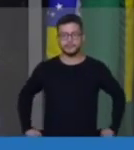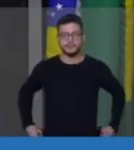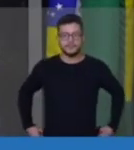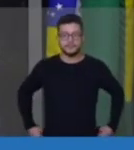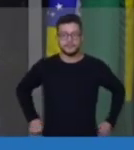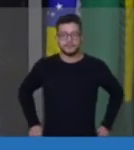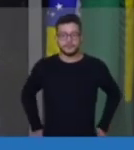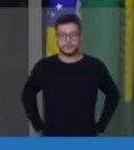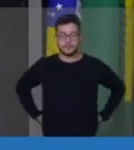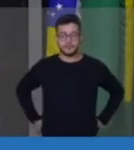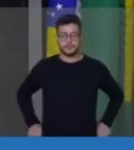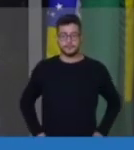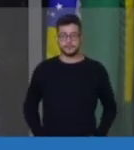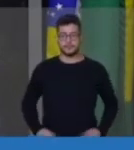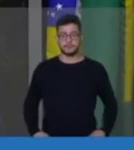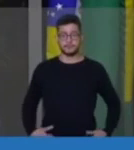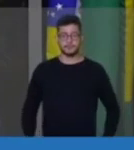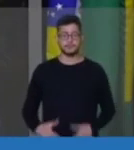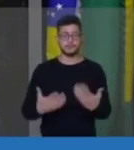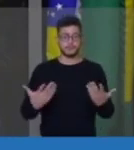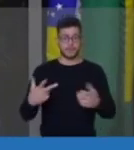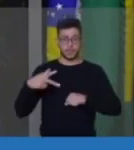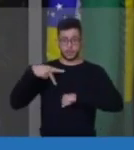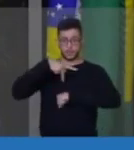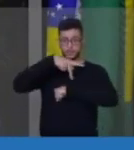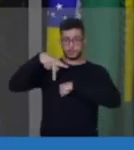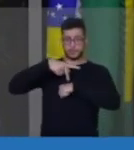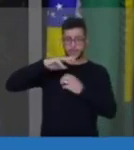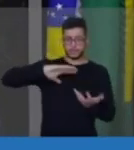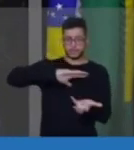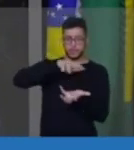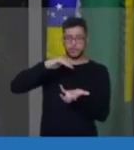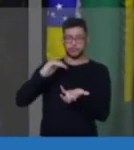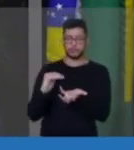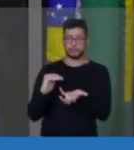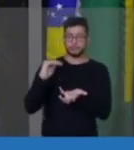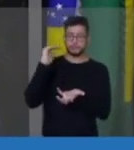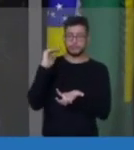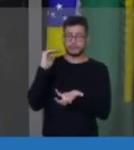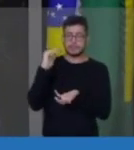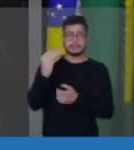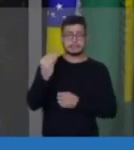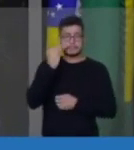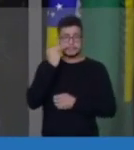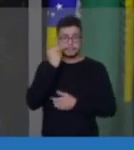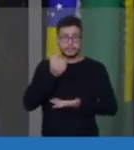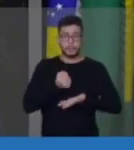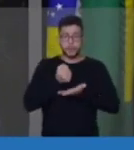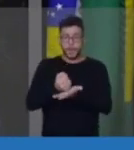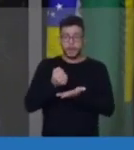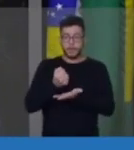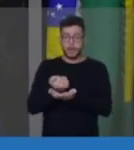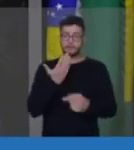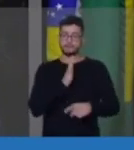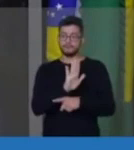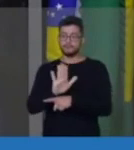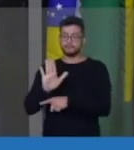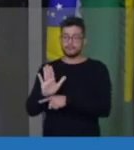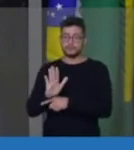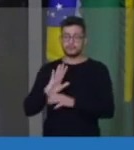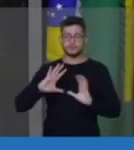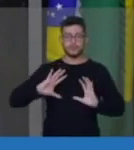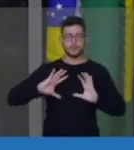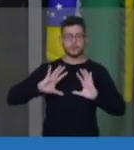buscava auxiliar as vítimas dos atentados terroristas a esquerda comemorava.